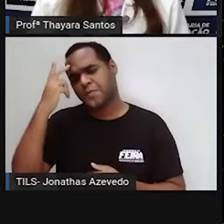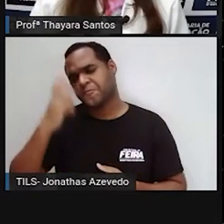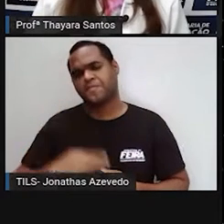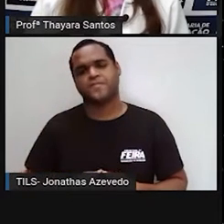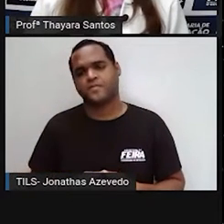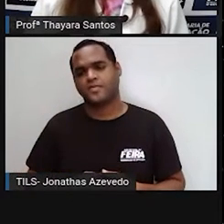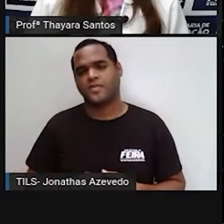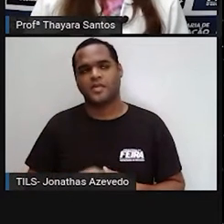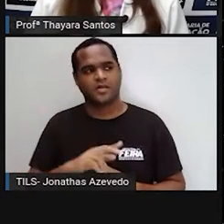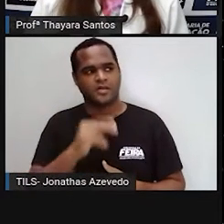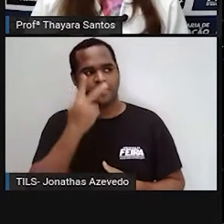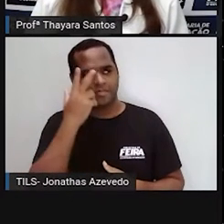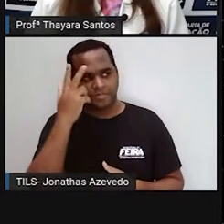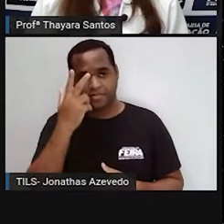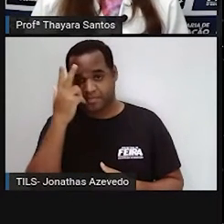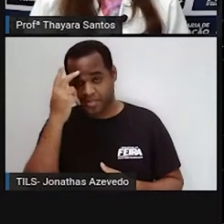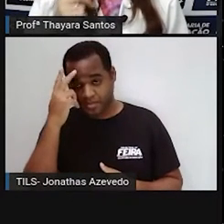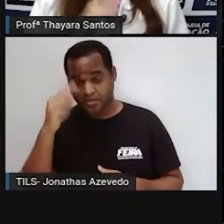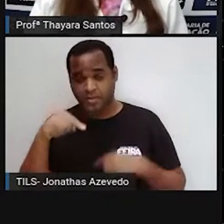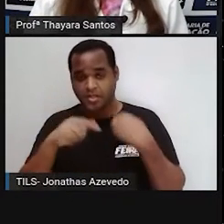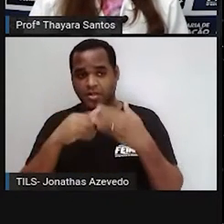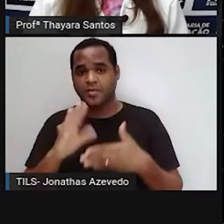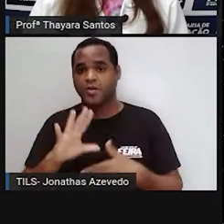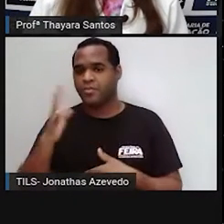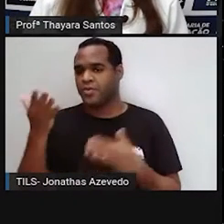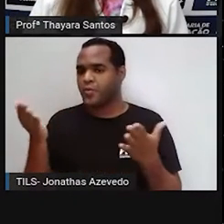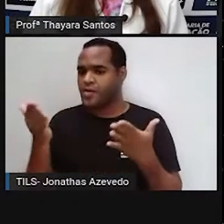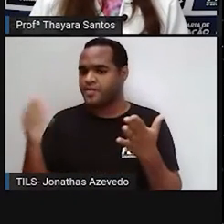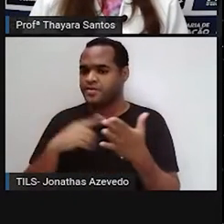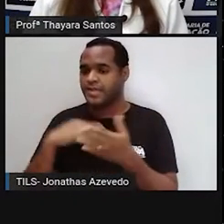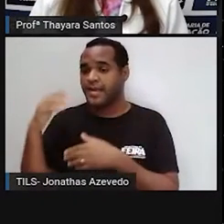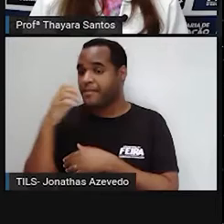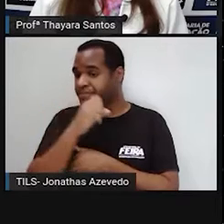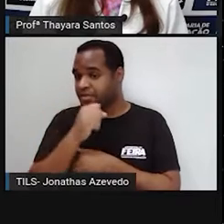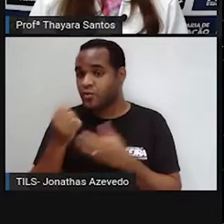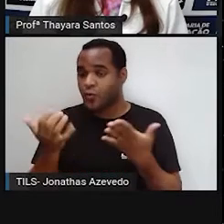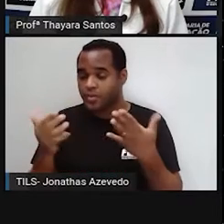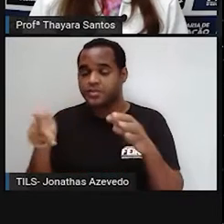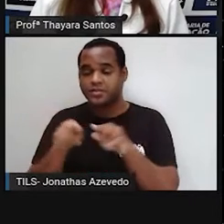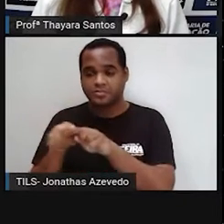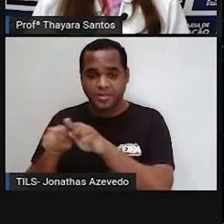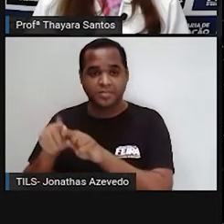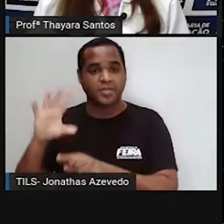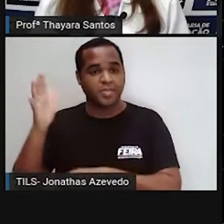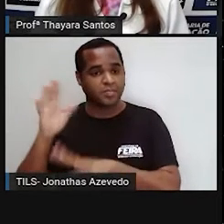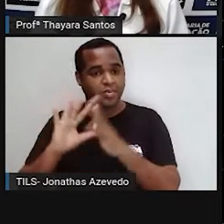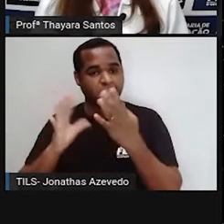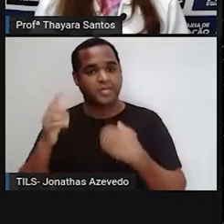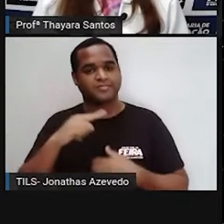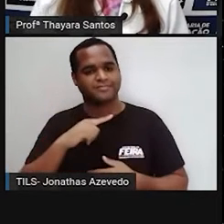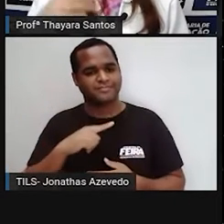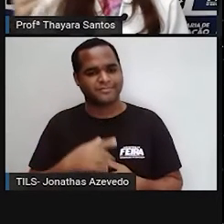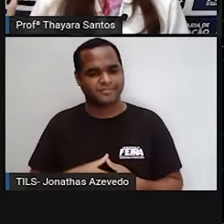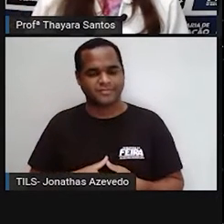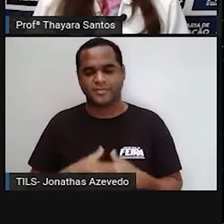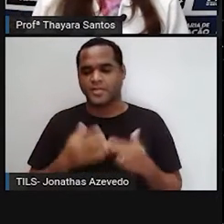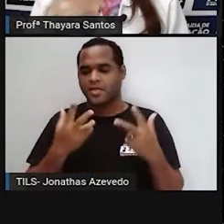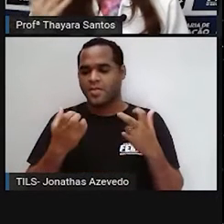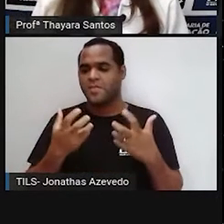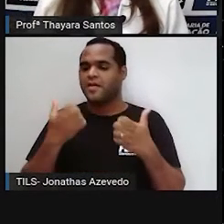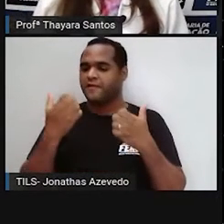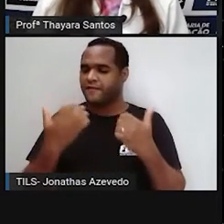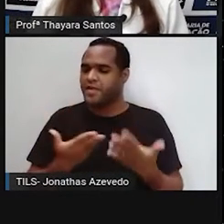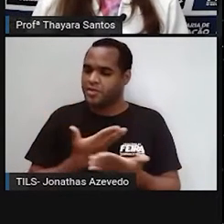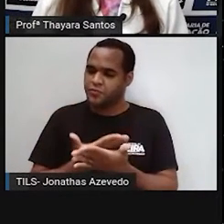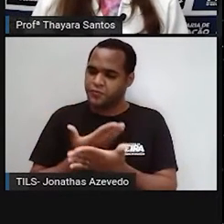que não na proporção com o está acontecendo hoje, nem na velocidade que vem acontecendo nos últimos tempos. Então, se a gente pega vários